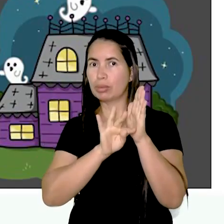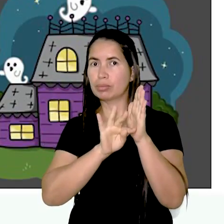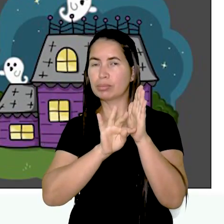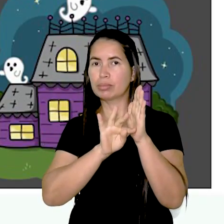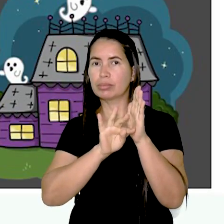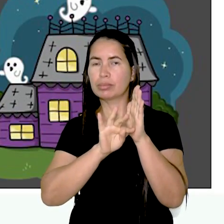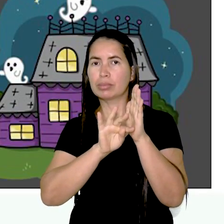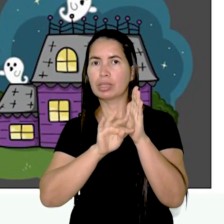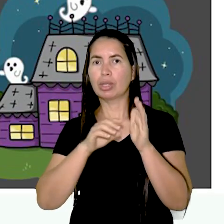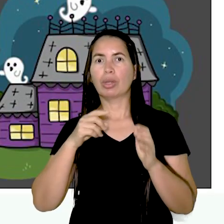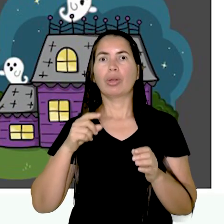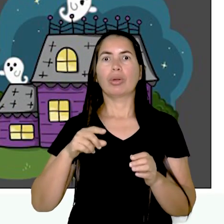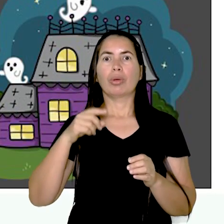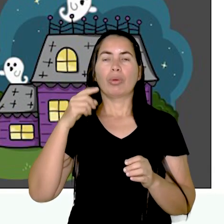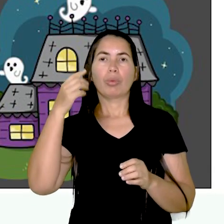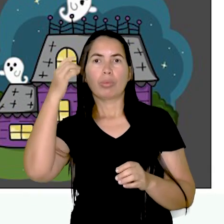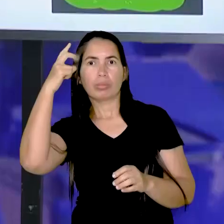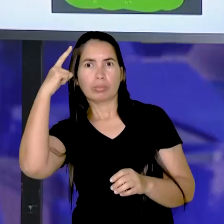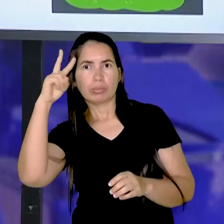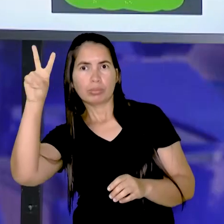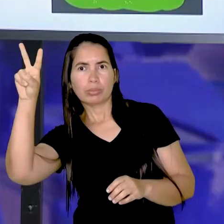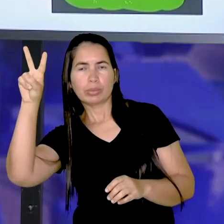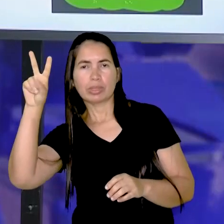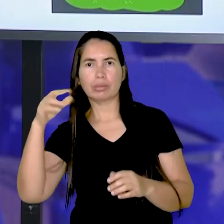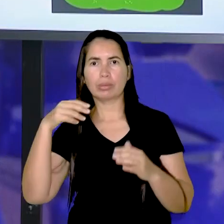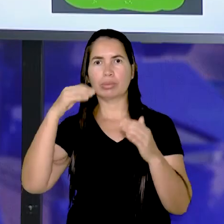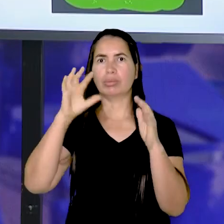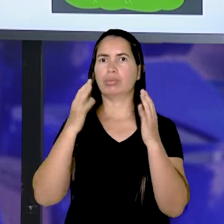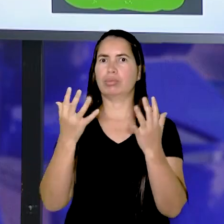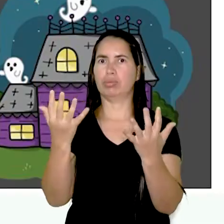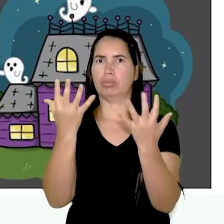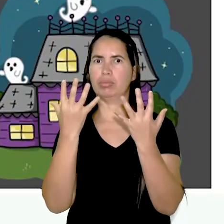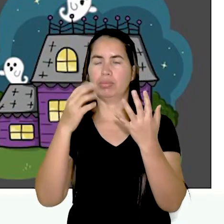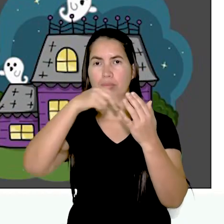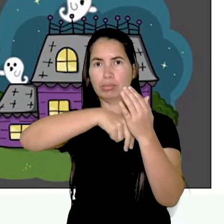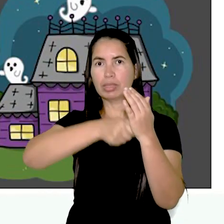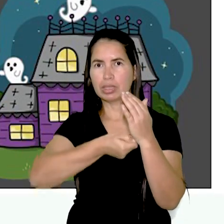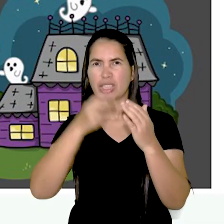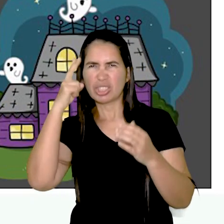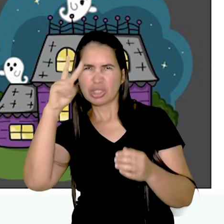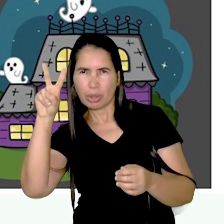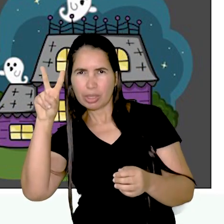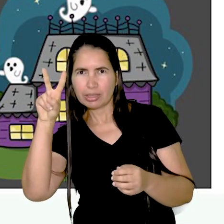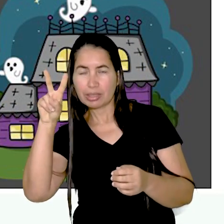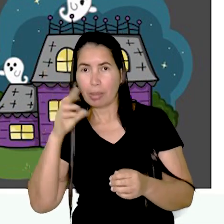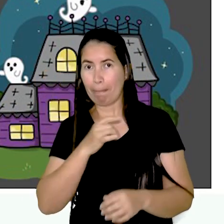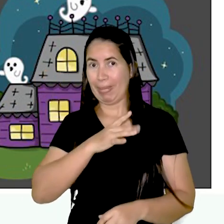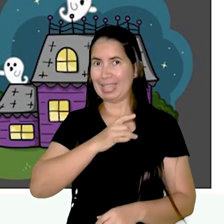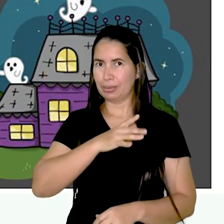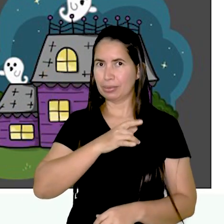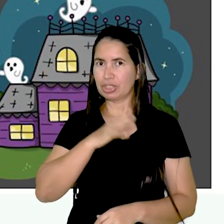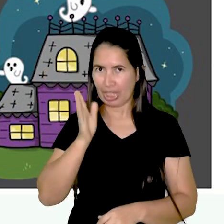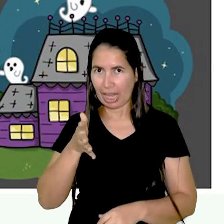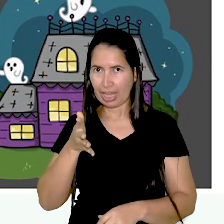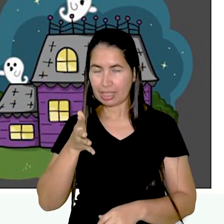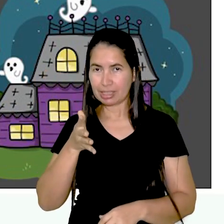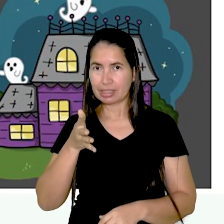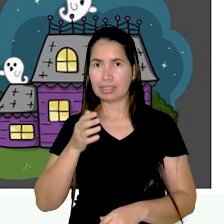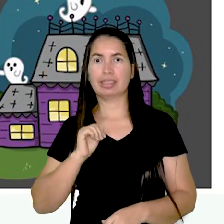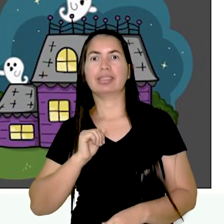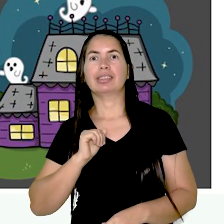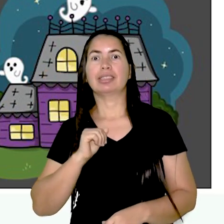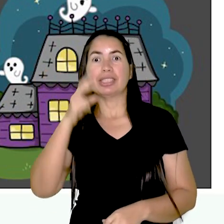Conto de suspense ou mistério. Você já ouviu histórias que te deixam com medo? Pois é,